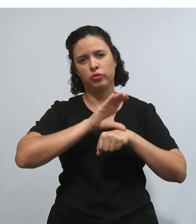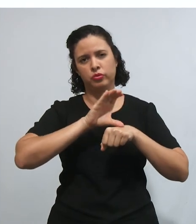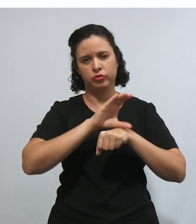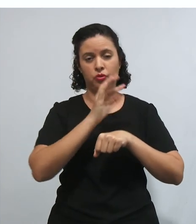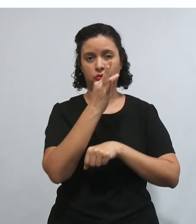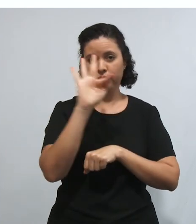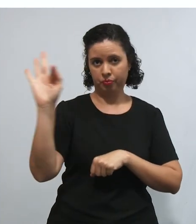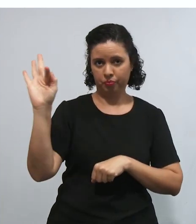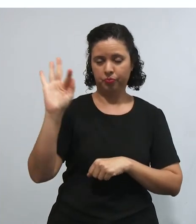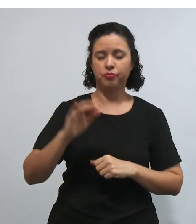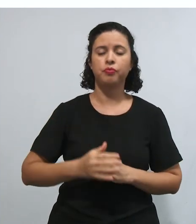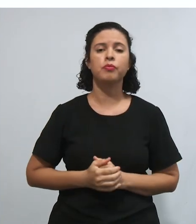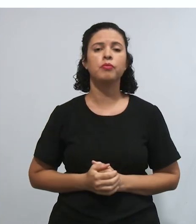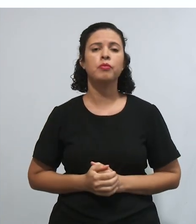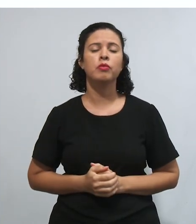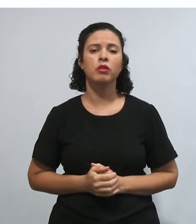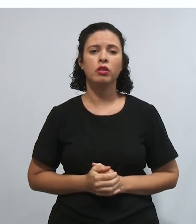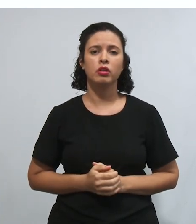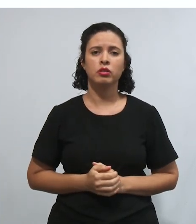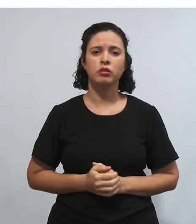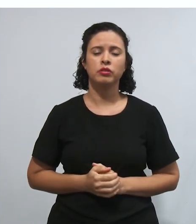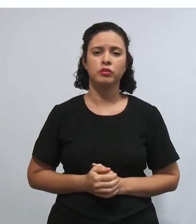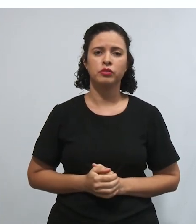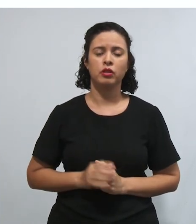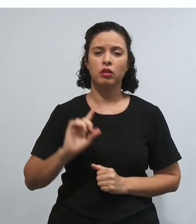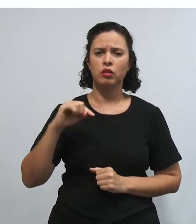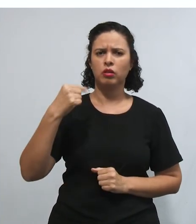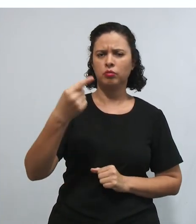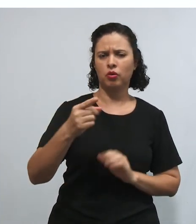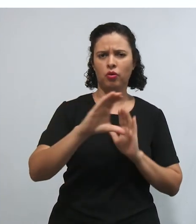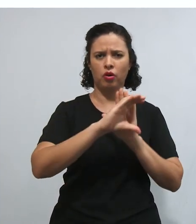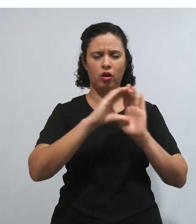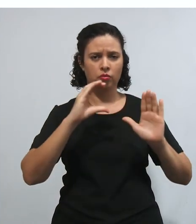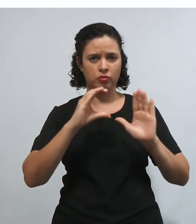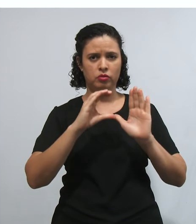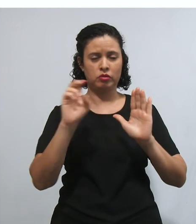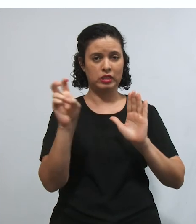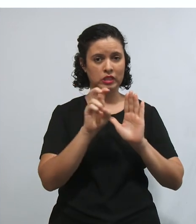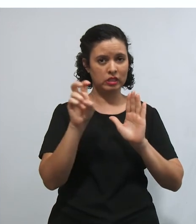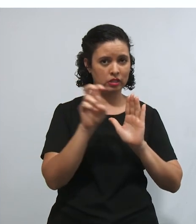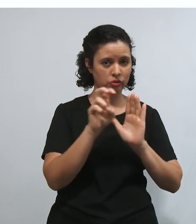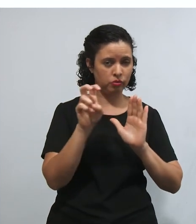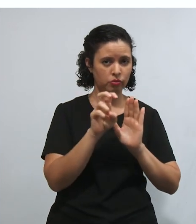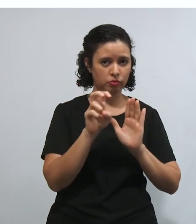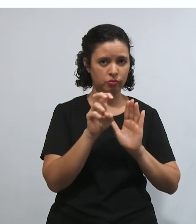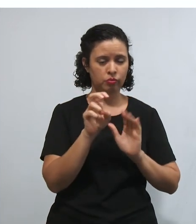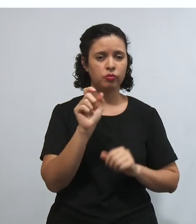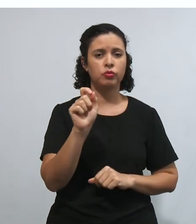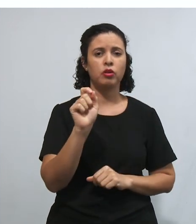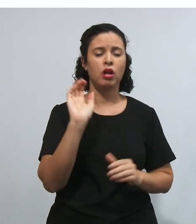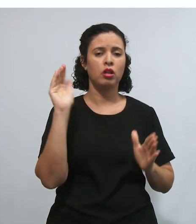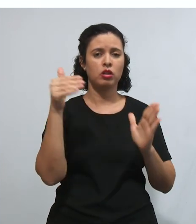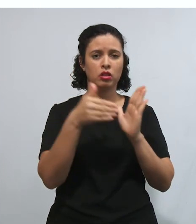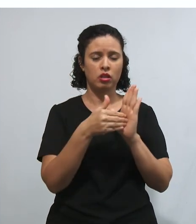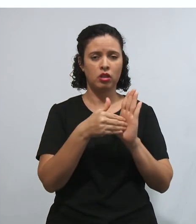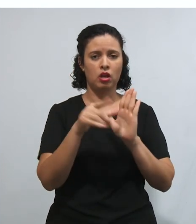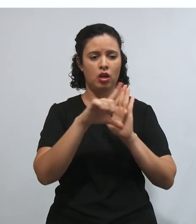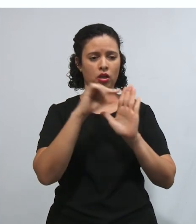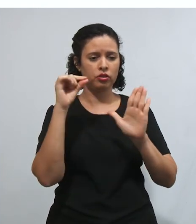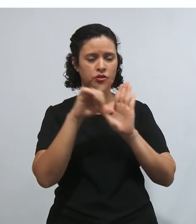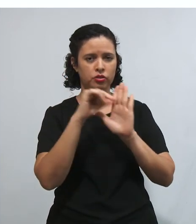A partir do capítulo 5º, tá? Até o artigo